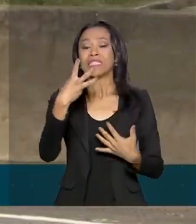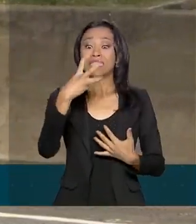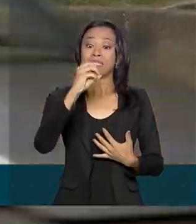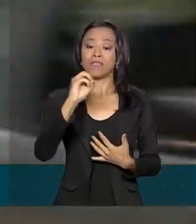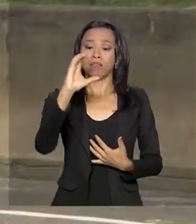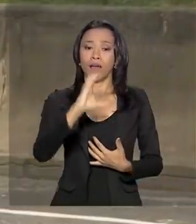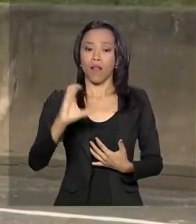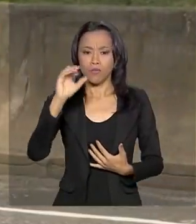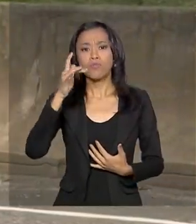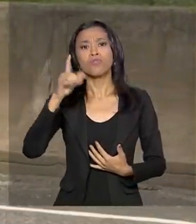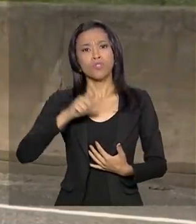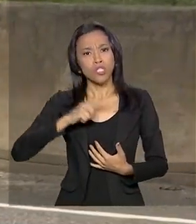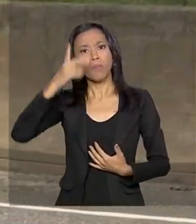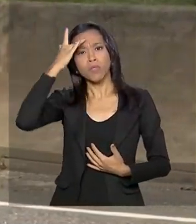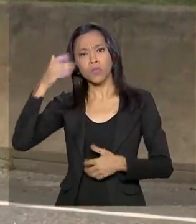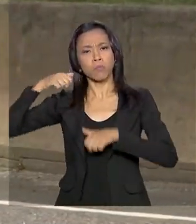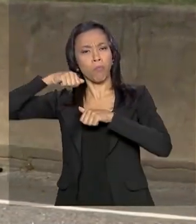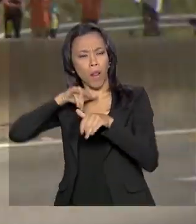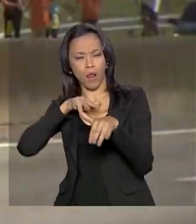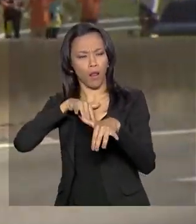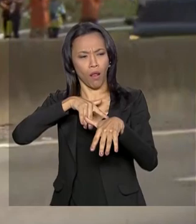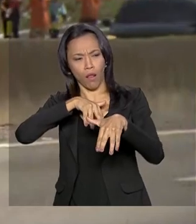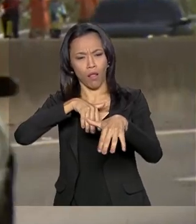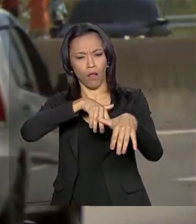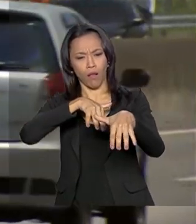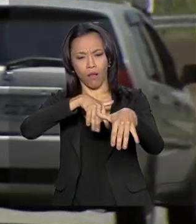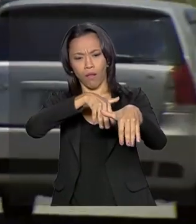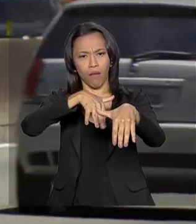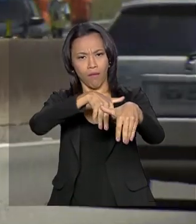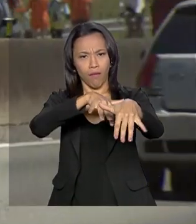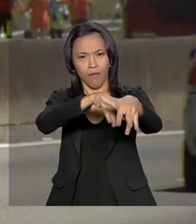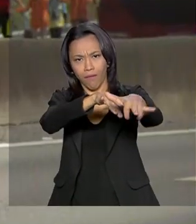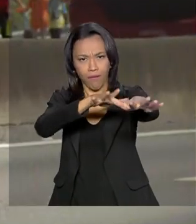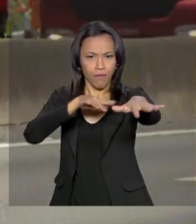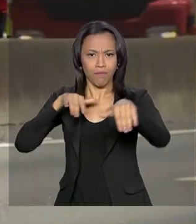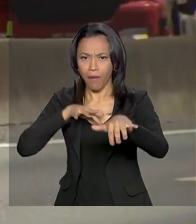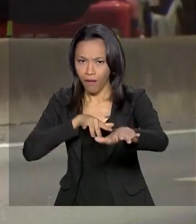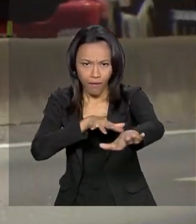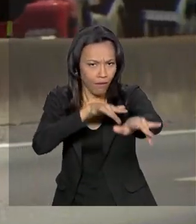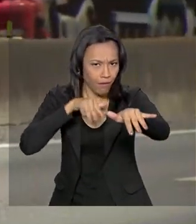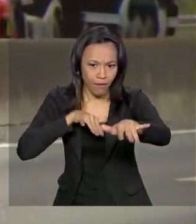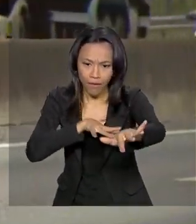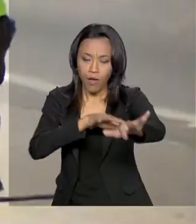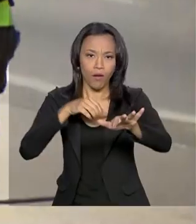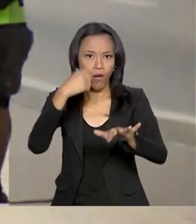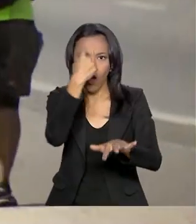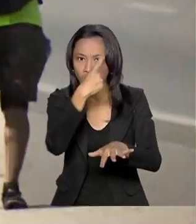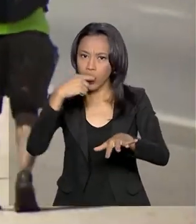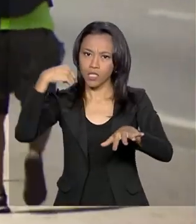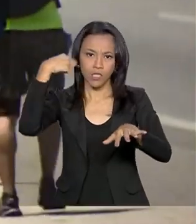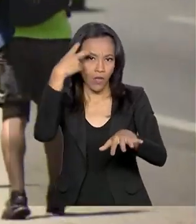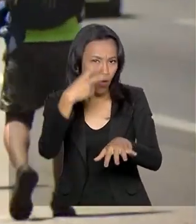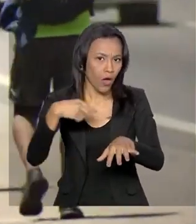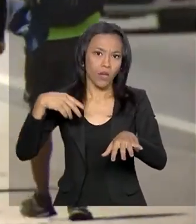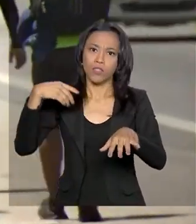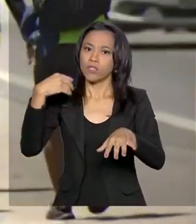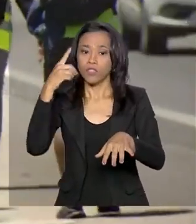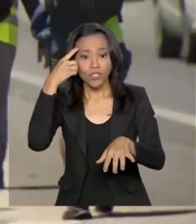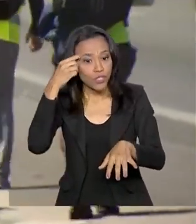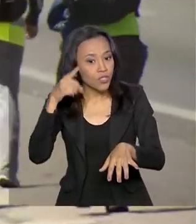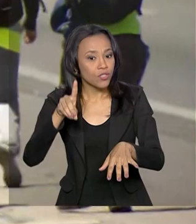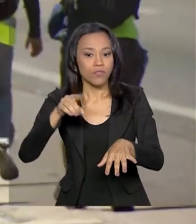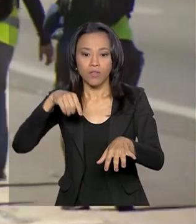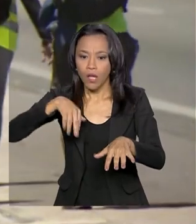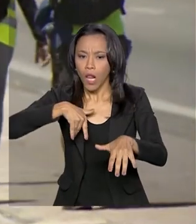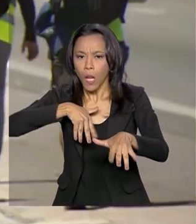ainda tinha Romeiro chegando à Aparecida pela rodovia Presidente Dutra. Foram horas, dias de caminhada, tudo